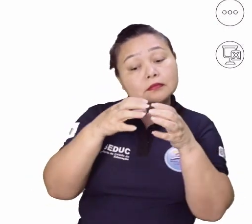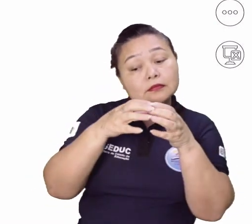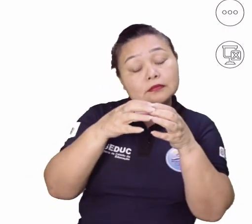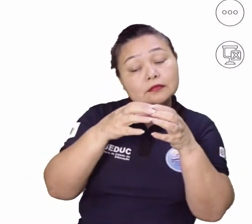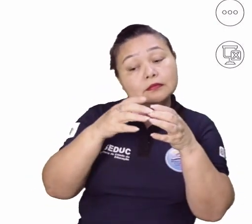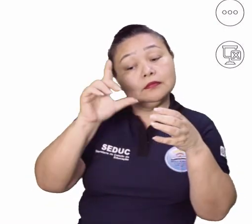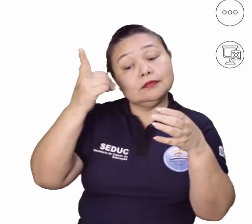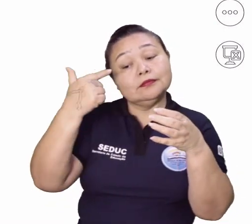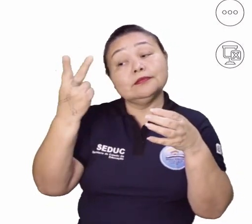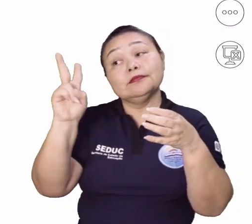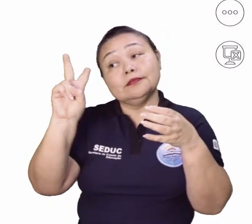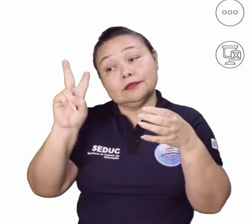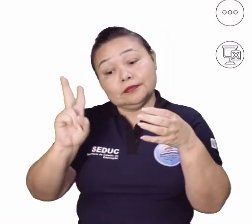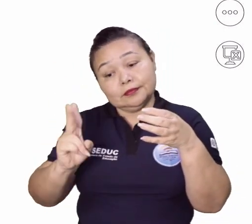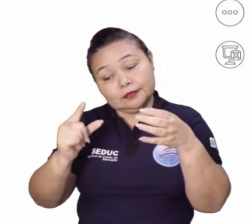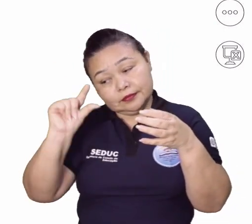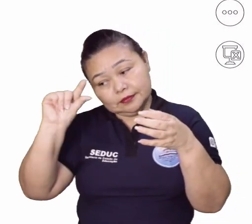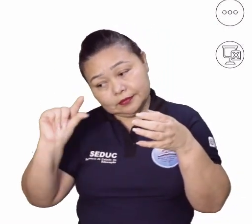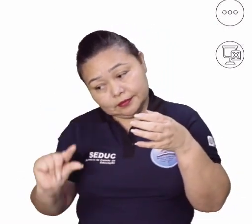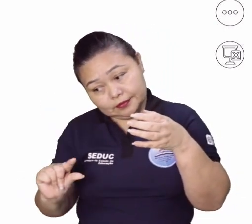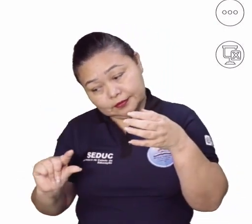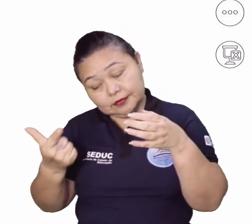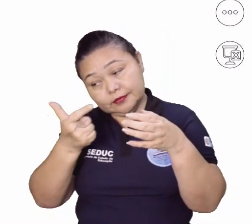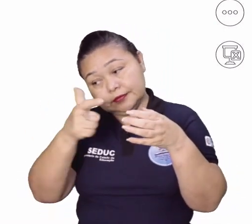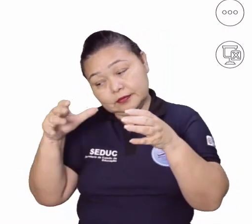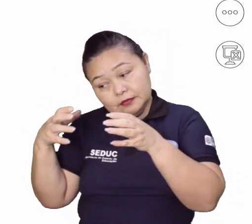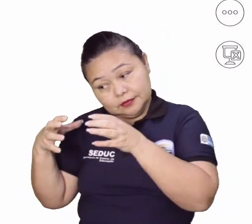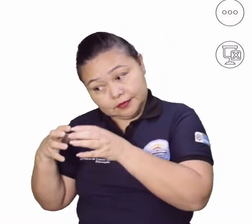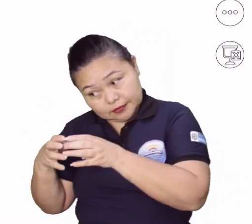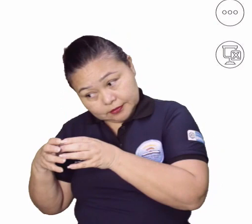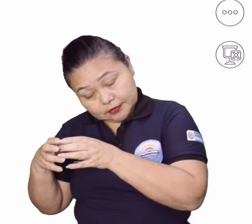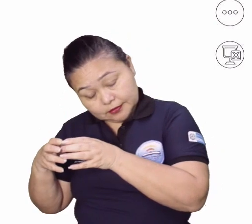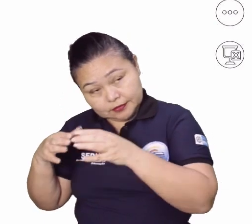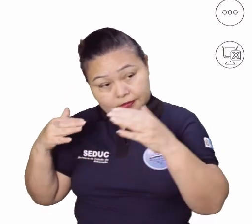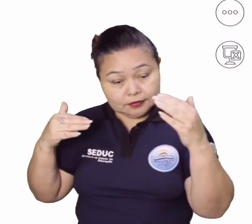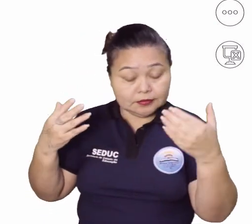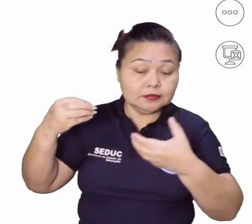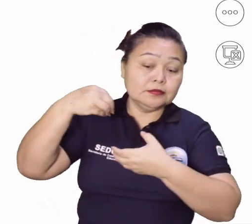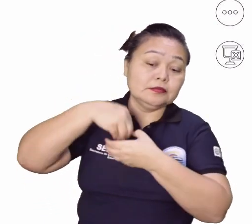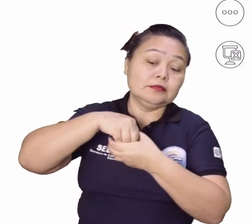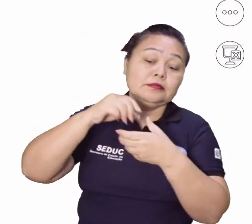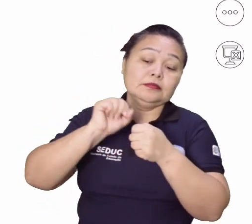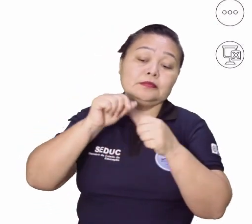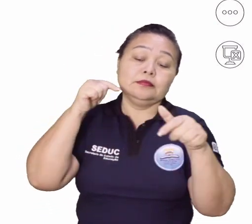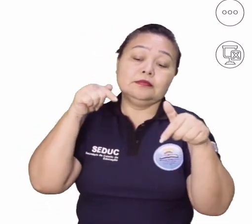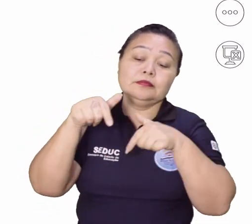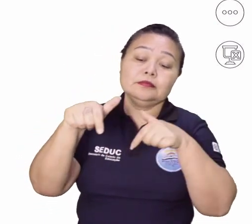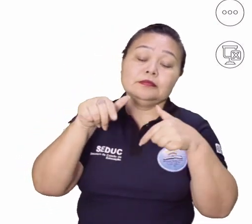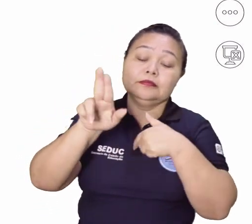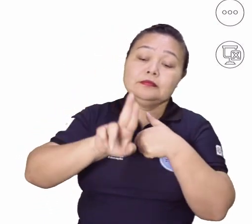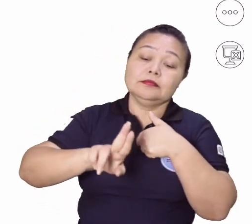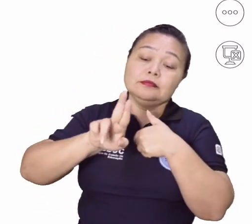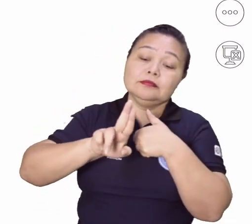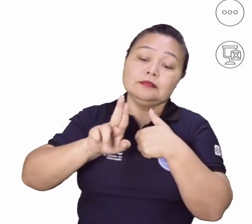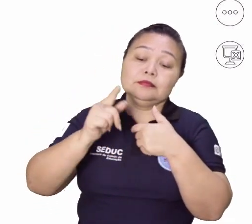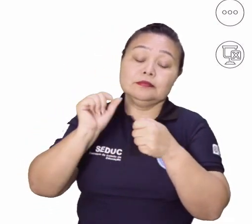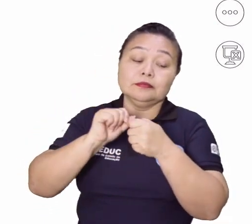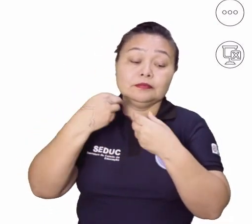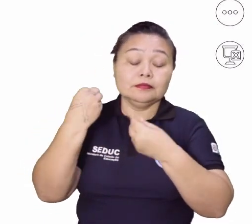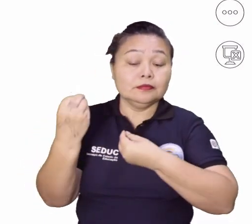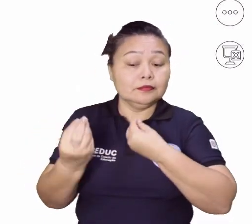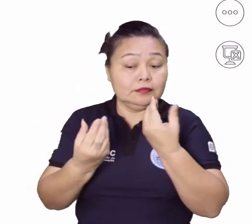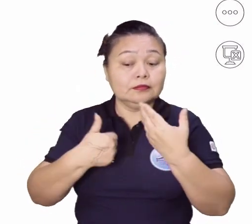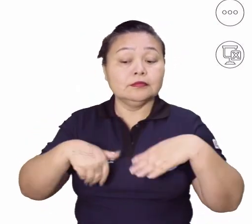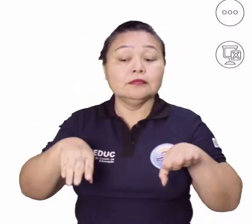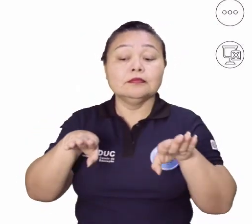desvalorizar outros, né? Então, dentro dessas questões, o trabalho, ele vai sendo utilizado como uma maneira